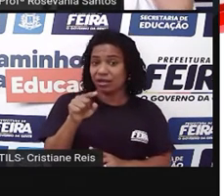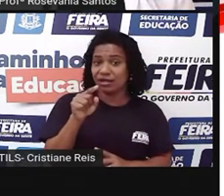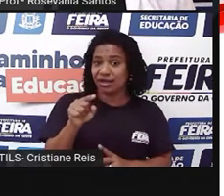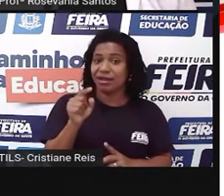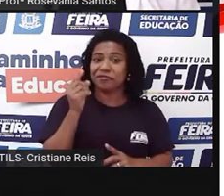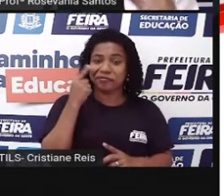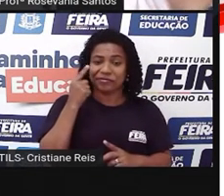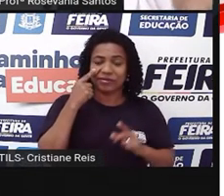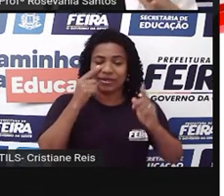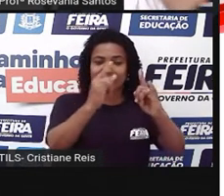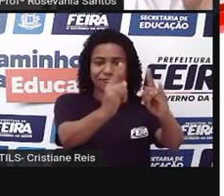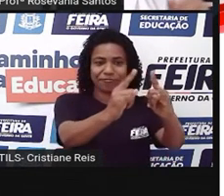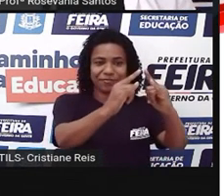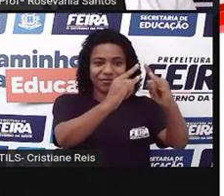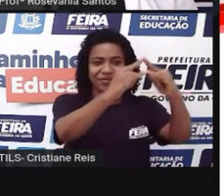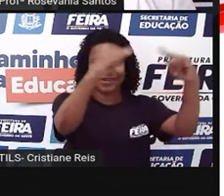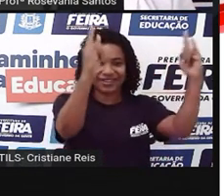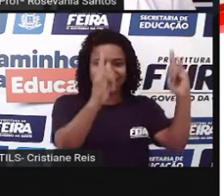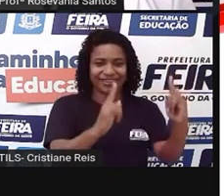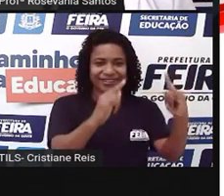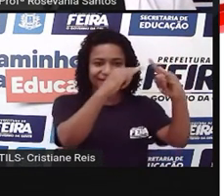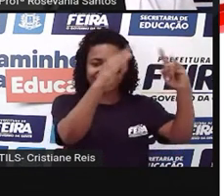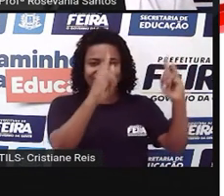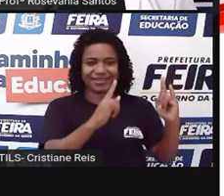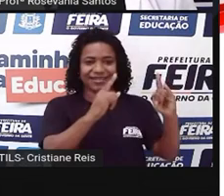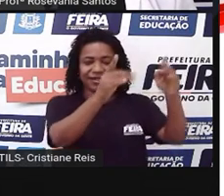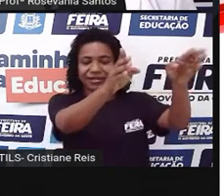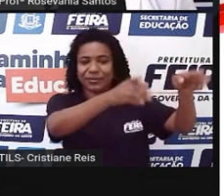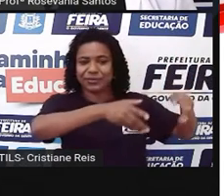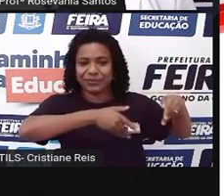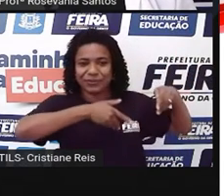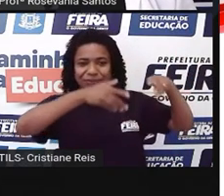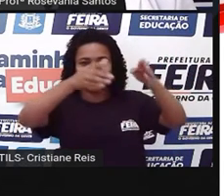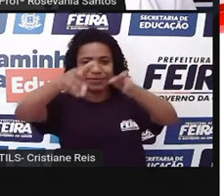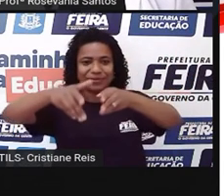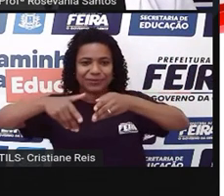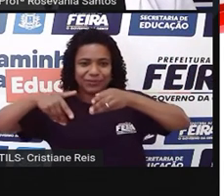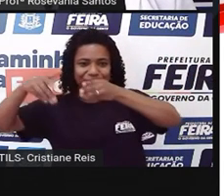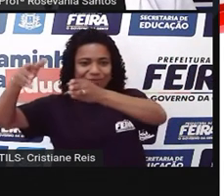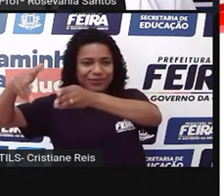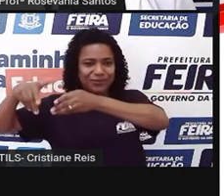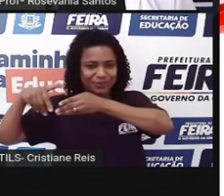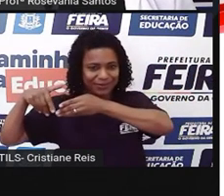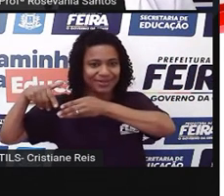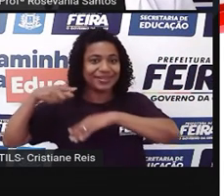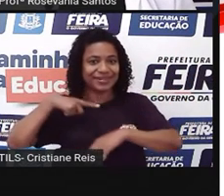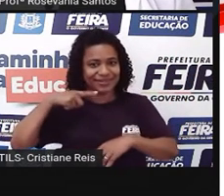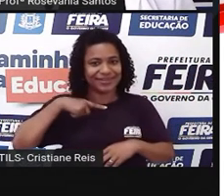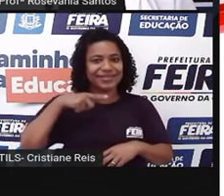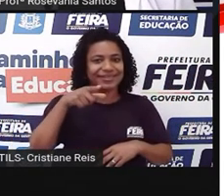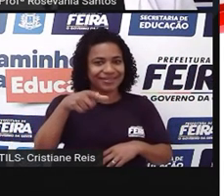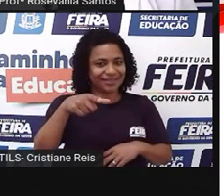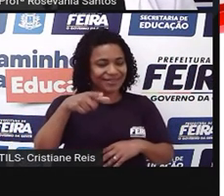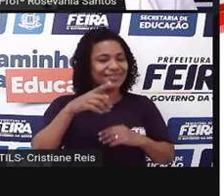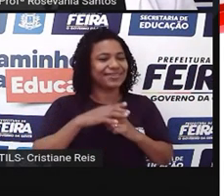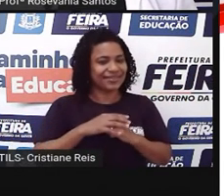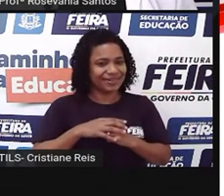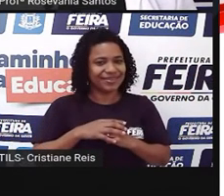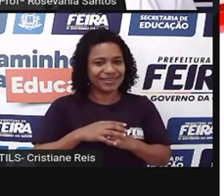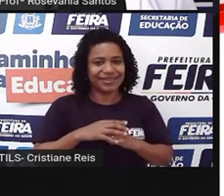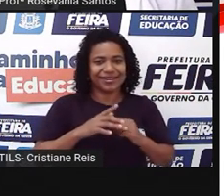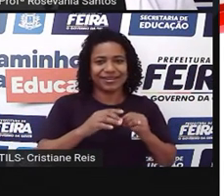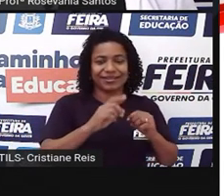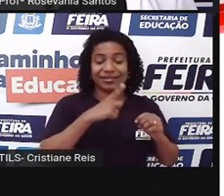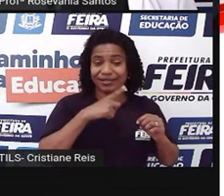alinhamento. As outras, as barracas, são um pouco mais, né? Espalhadinhas para formar vários corredores, né? Tanto,